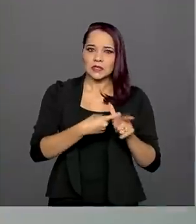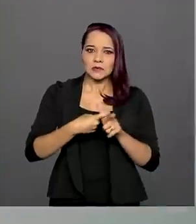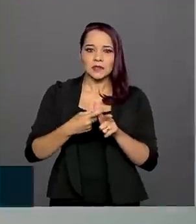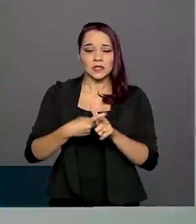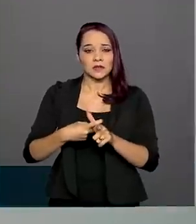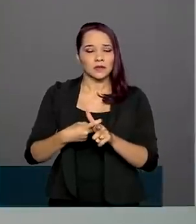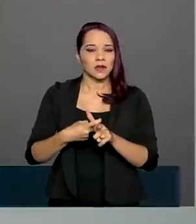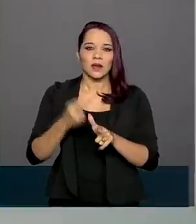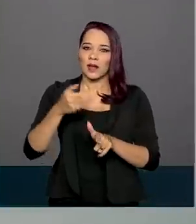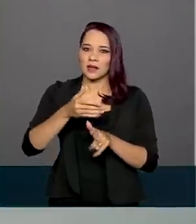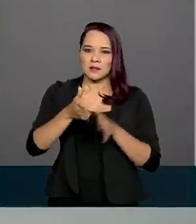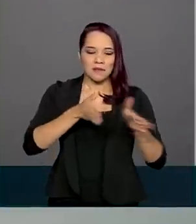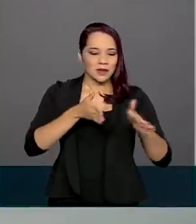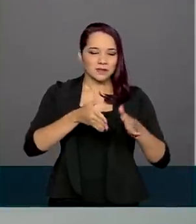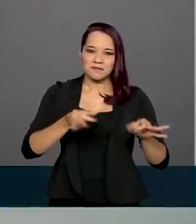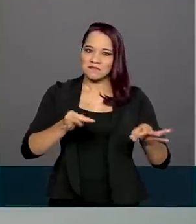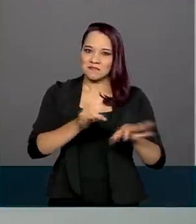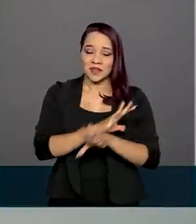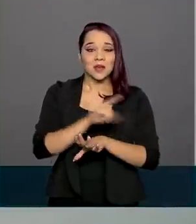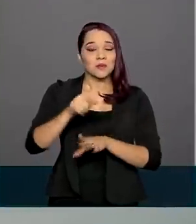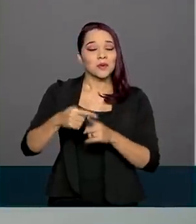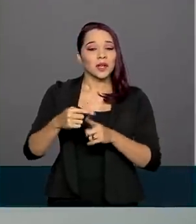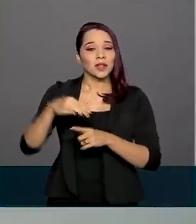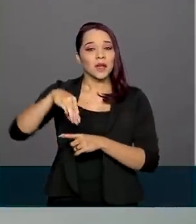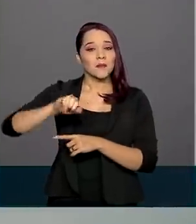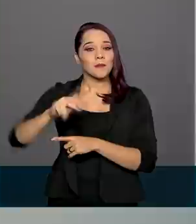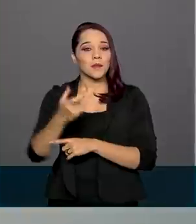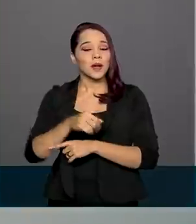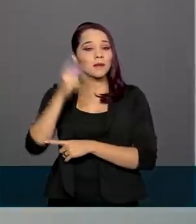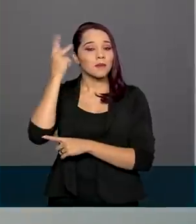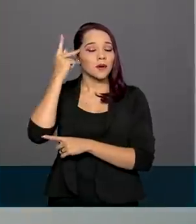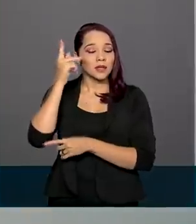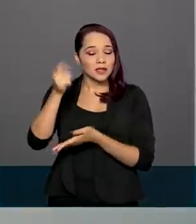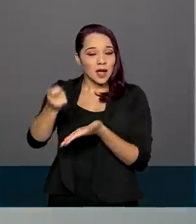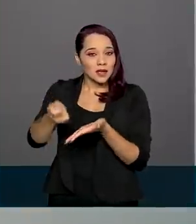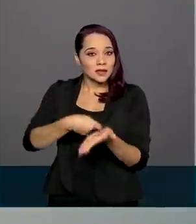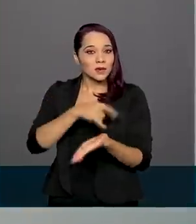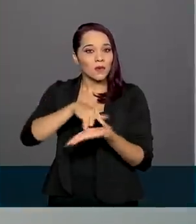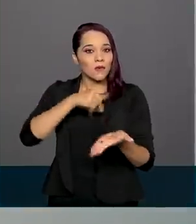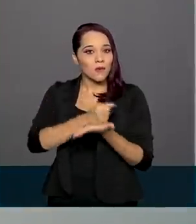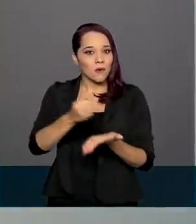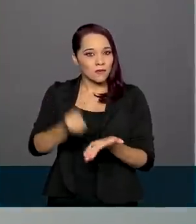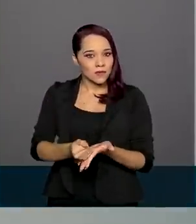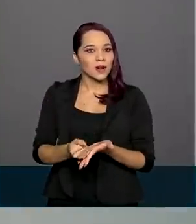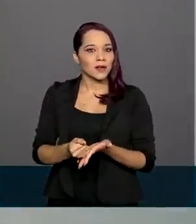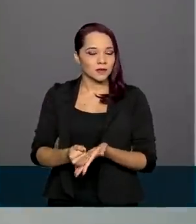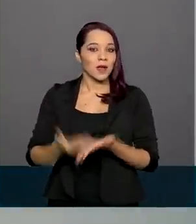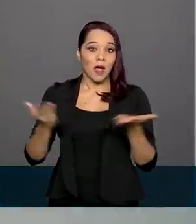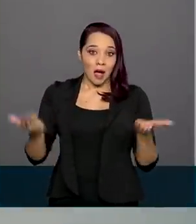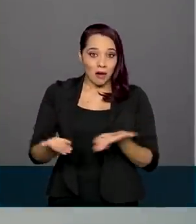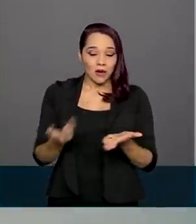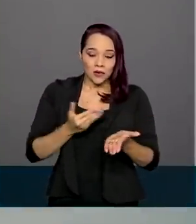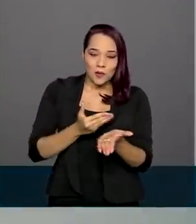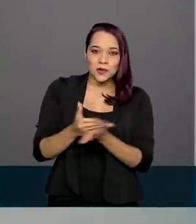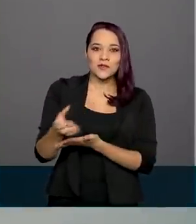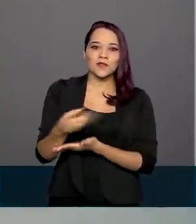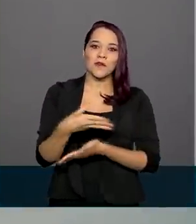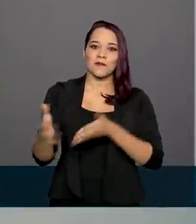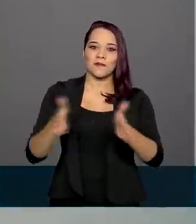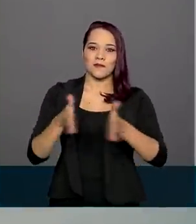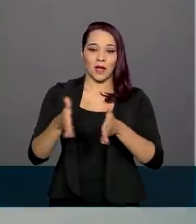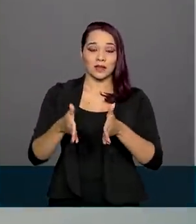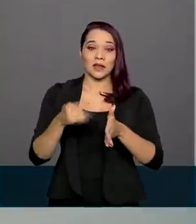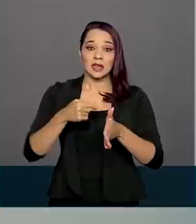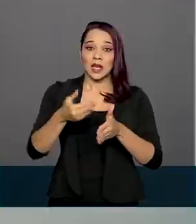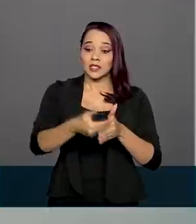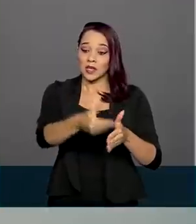foi sanada completamente na renovação da Malha Paulista, quando assinamos a renovação do contrato. E estamos agora entrando em uma nova fase, que a